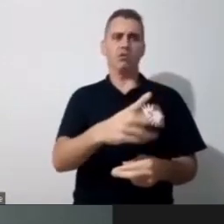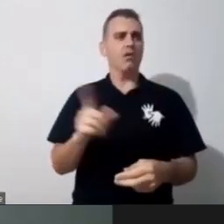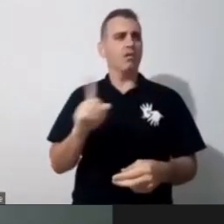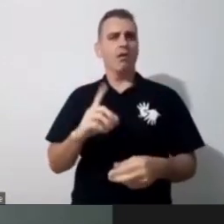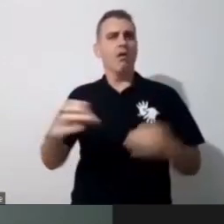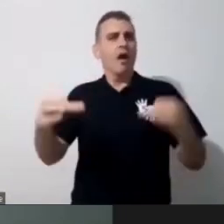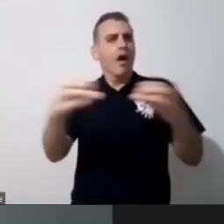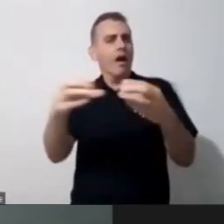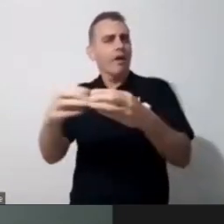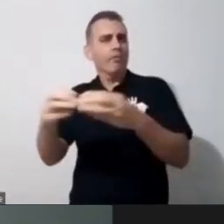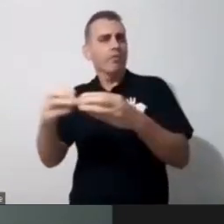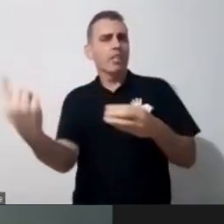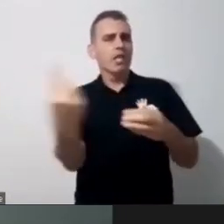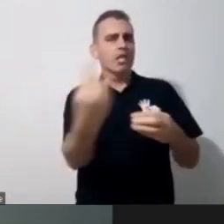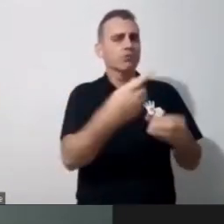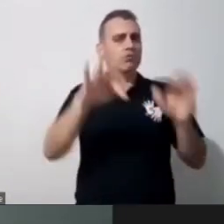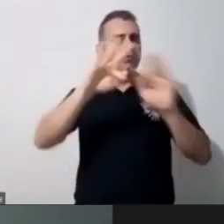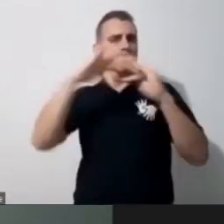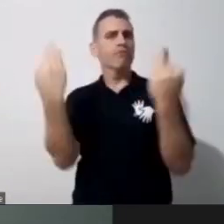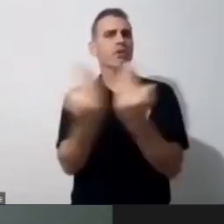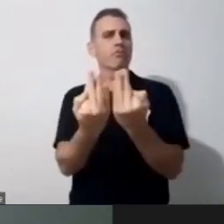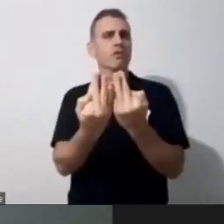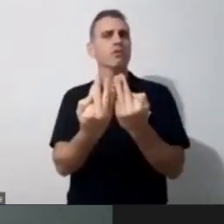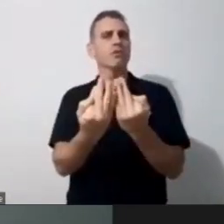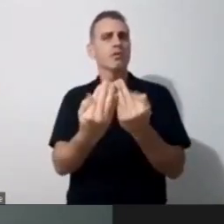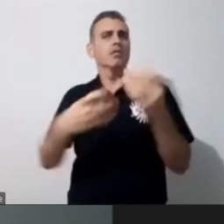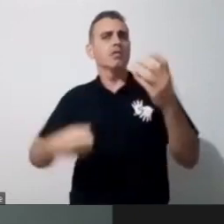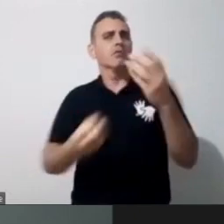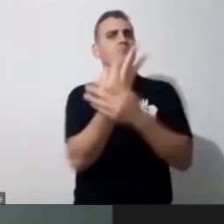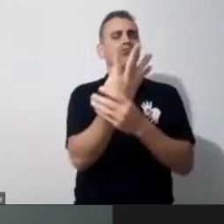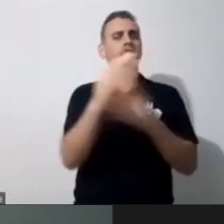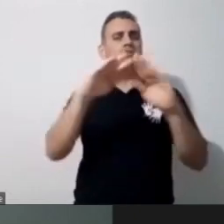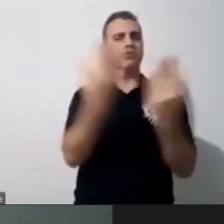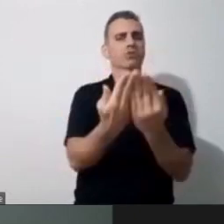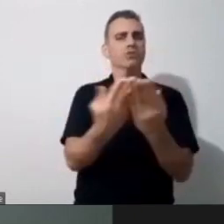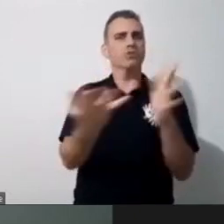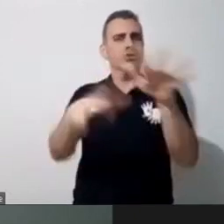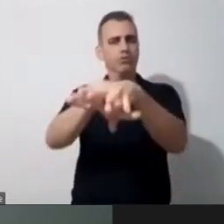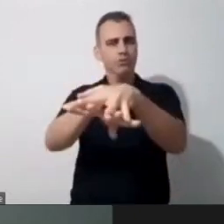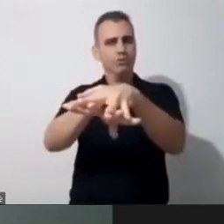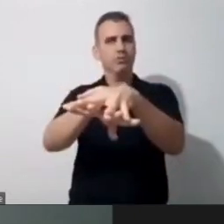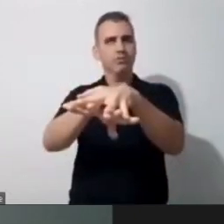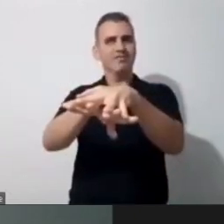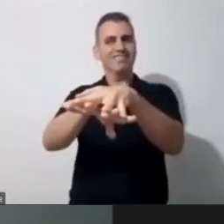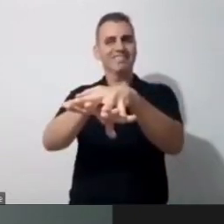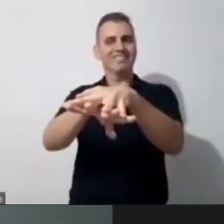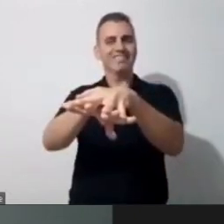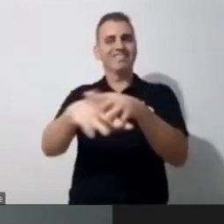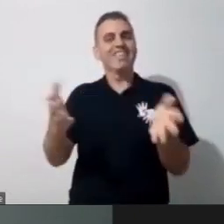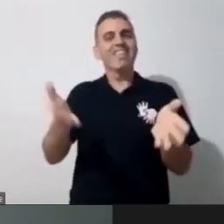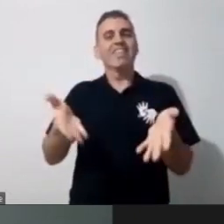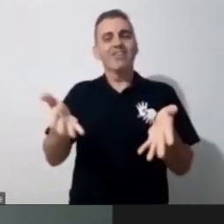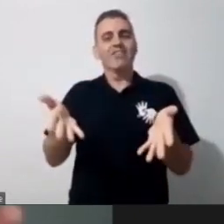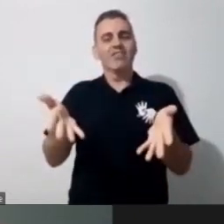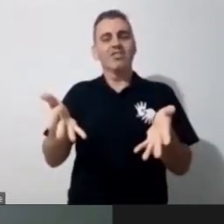é formada por cada um que compõe aquela escola, então, assim, hoje, eu encerro esse